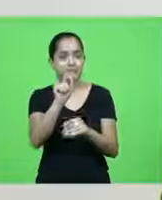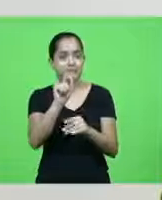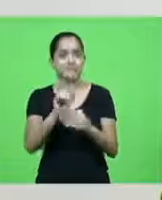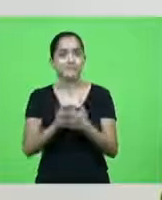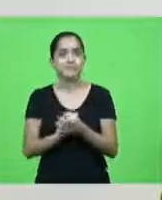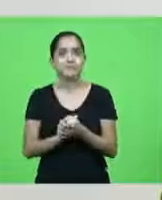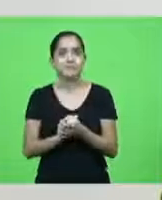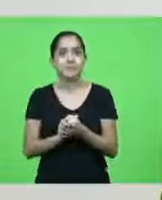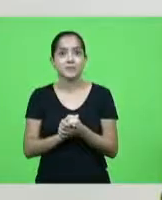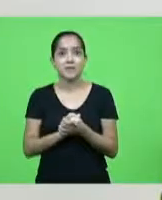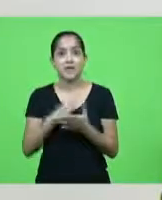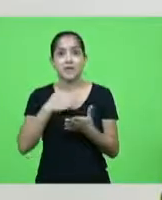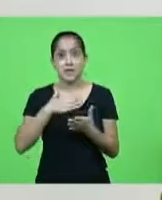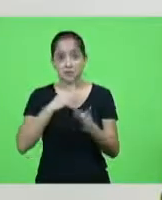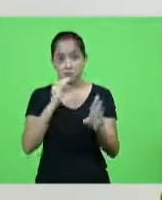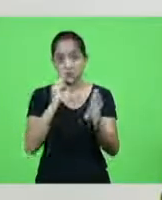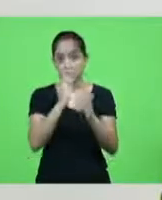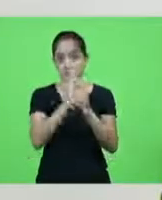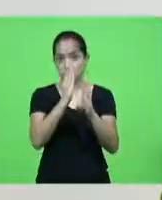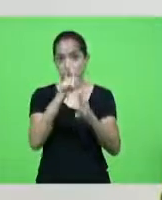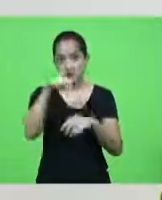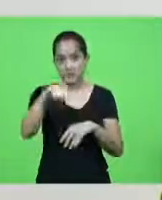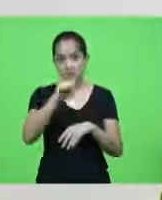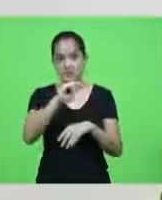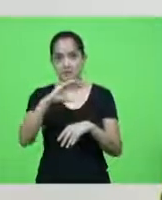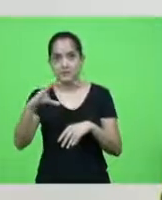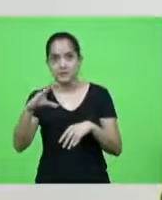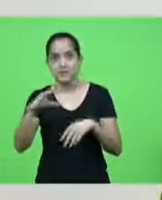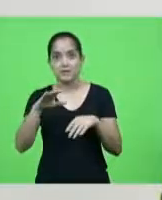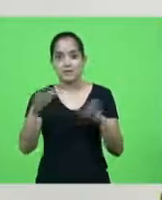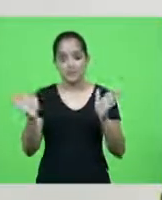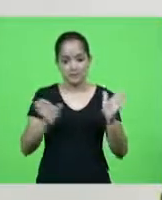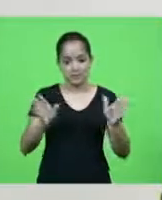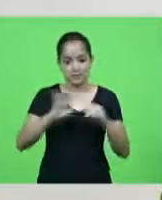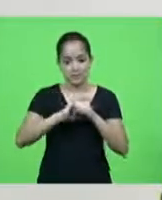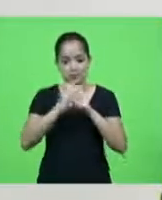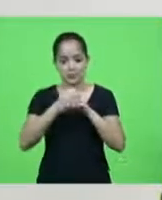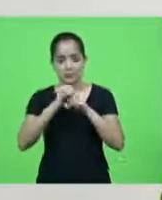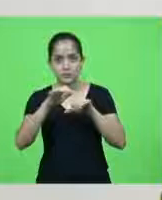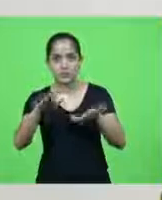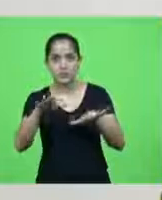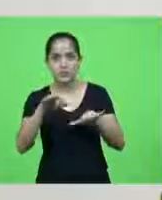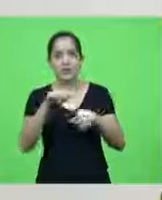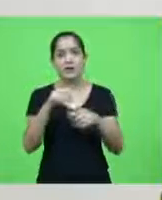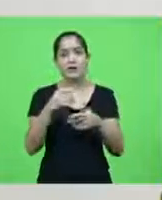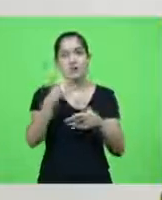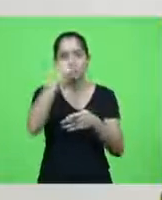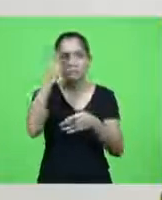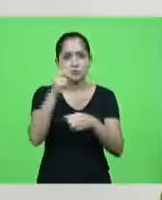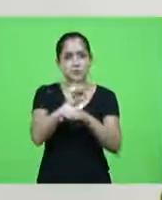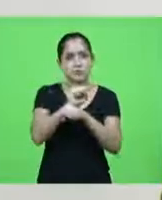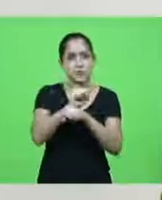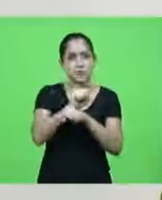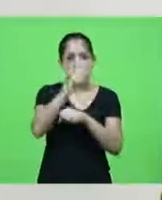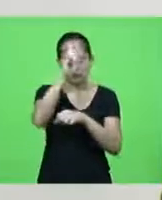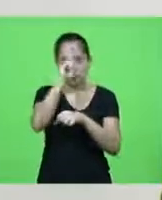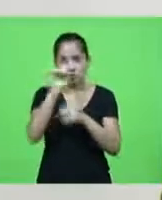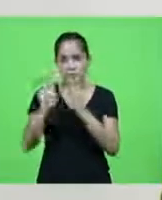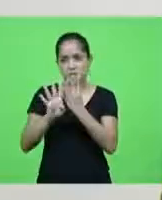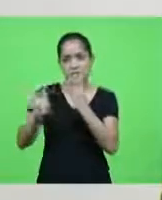eu descobri que Santa Catarina em meio a pandemia enquanto as pessoas estão esperando um leito na UTI estão morrendo